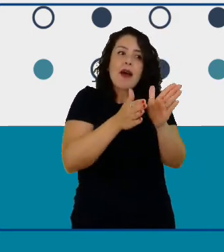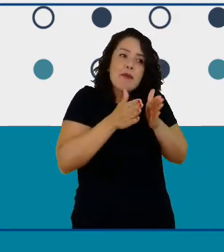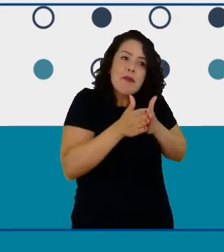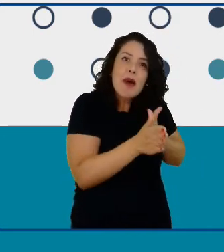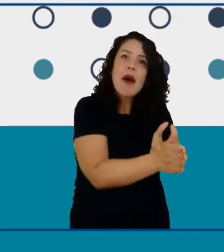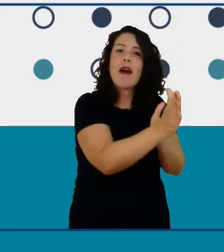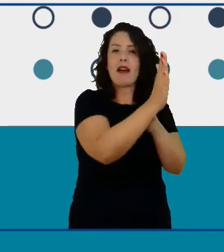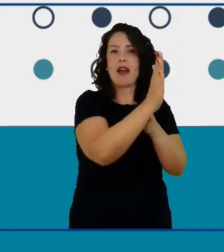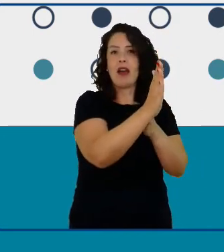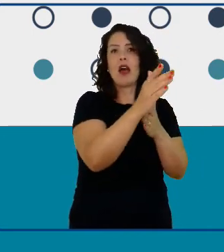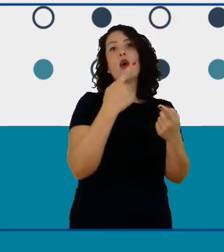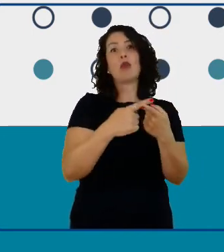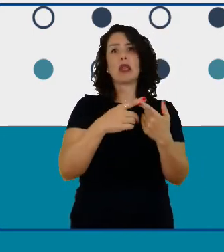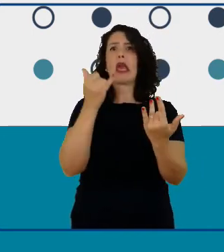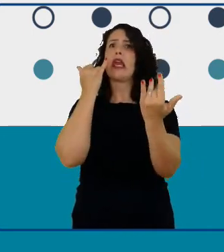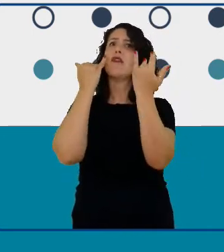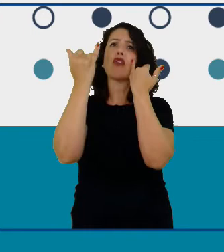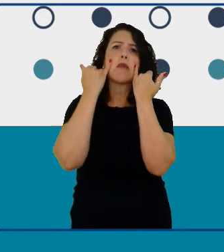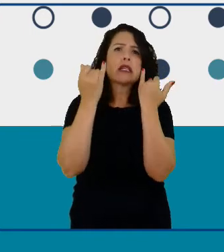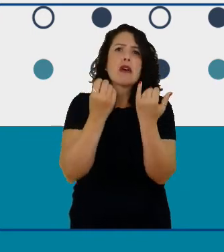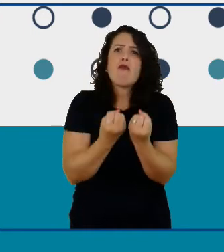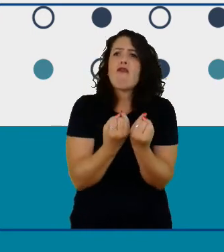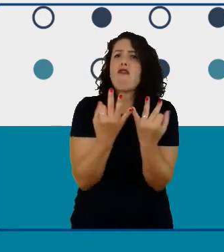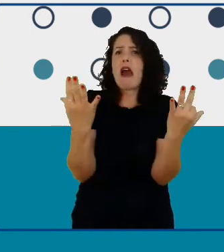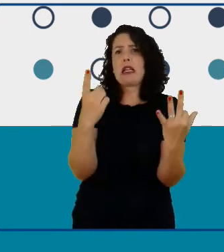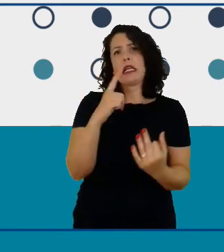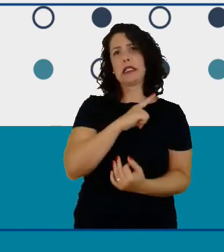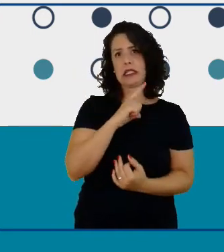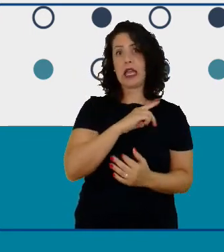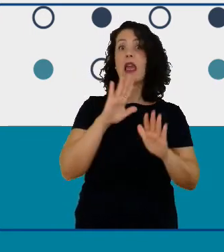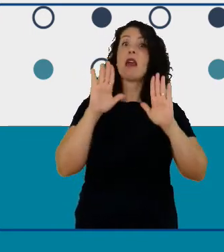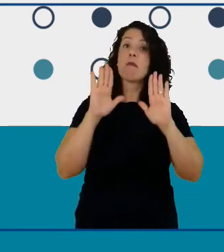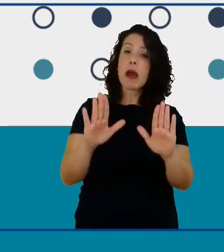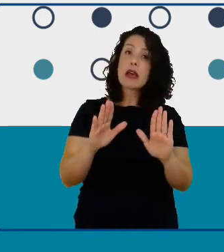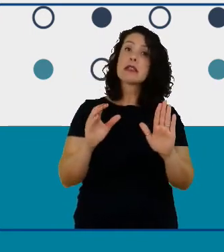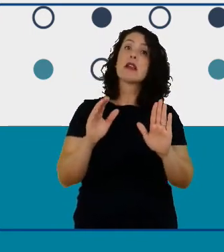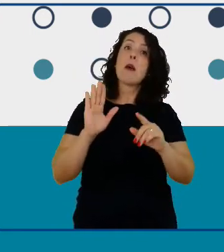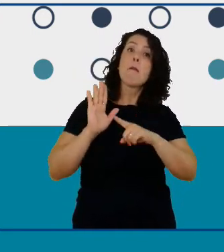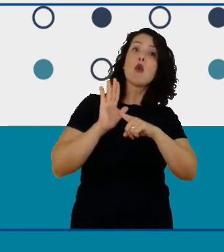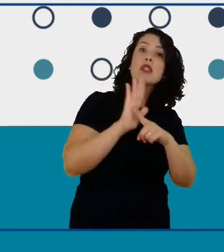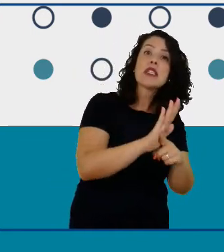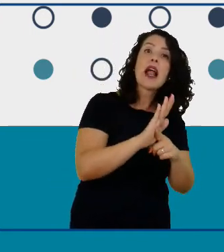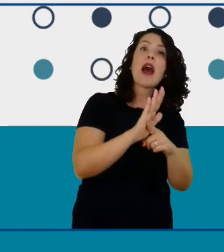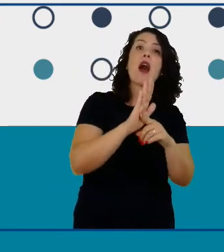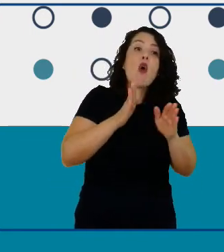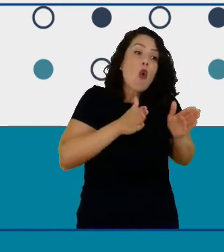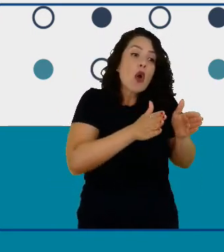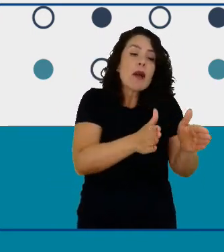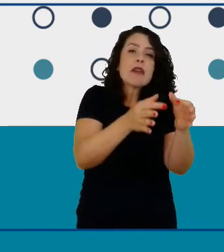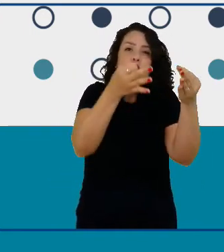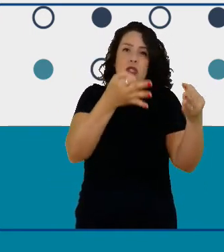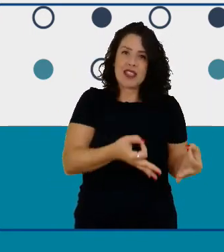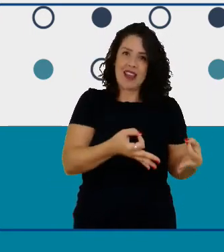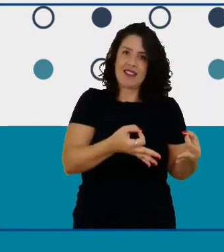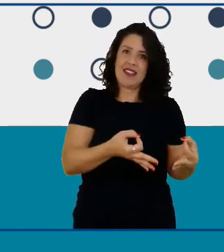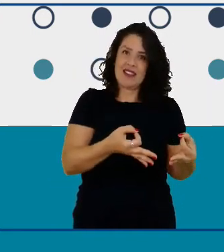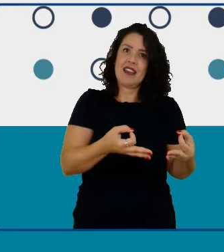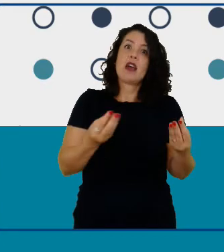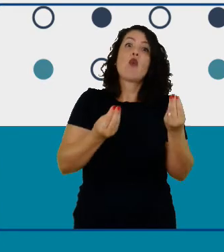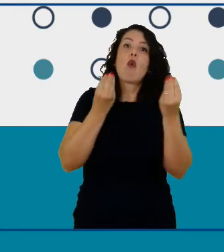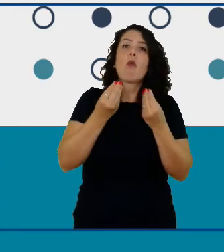a tantas oportunidades e possibilidades em carreira de STEM então pensem muito sobre isso assim pela minha